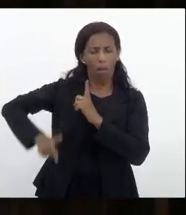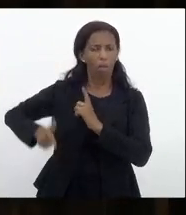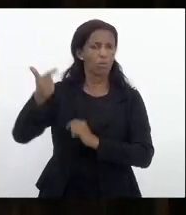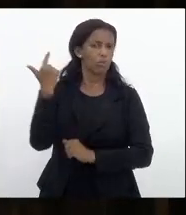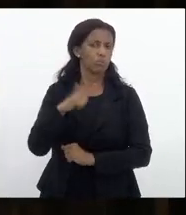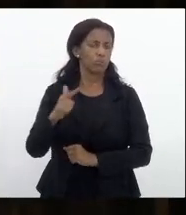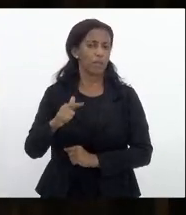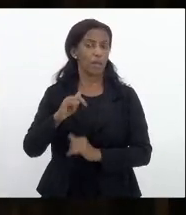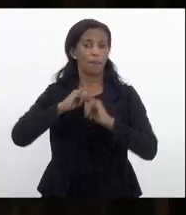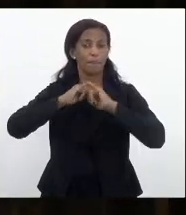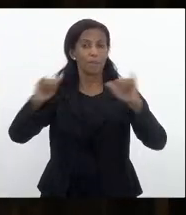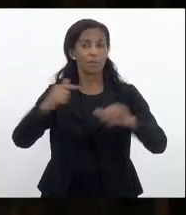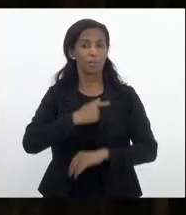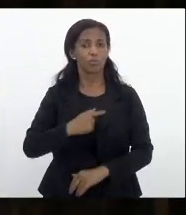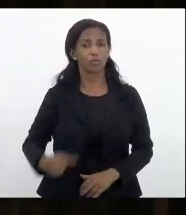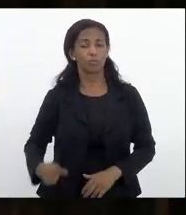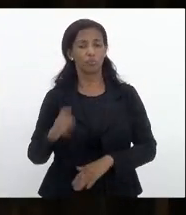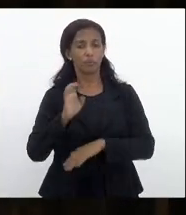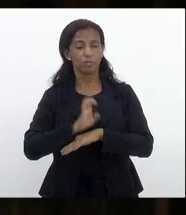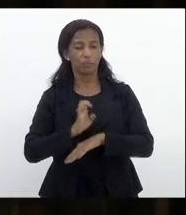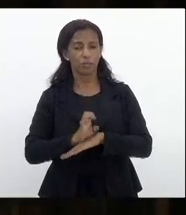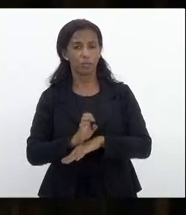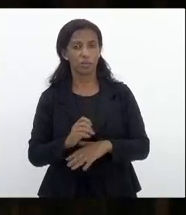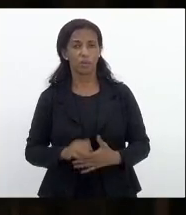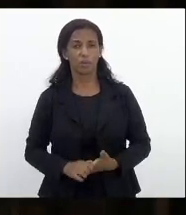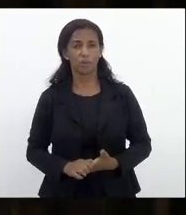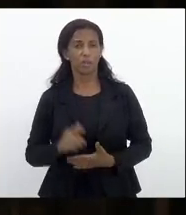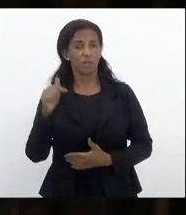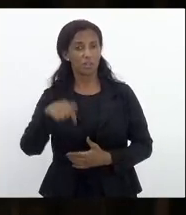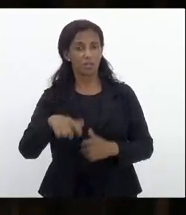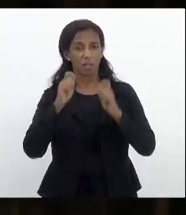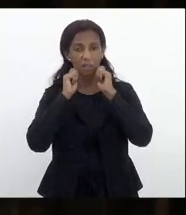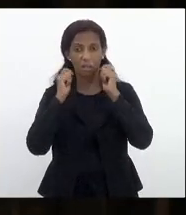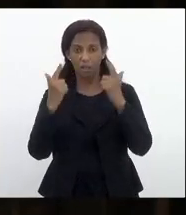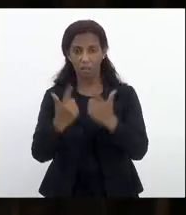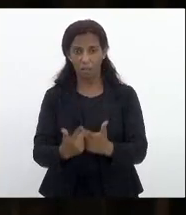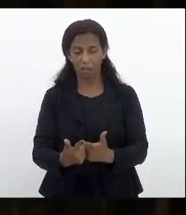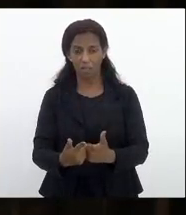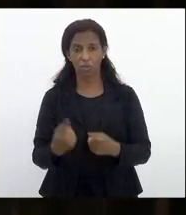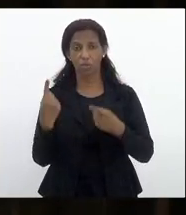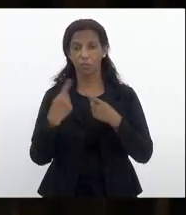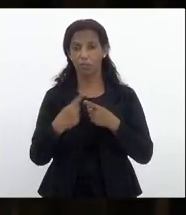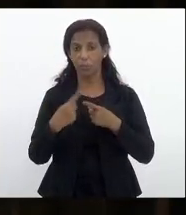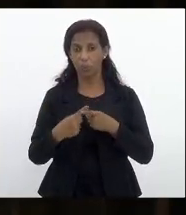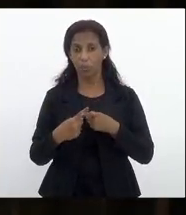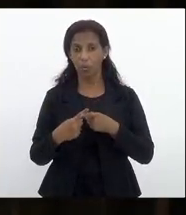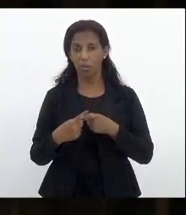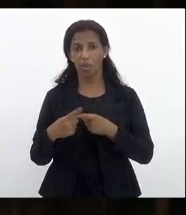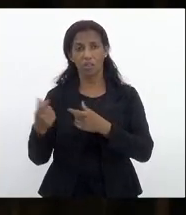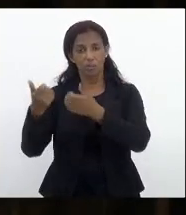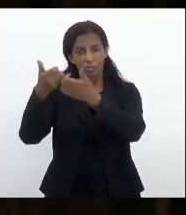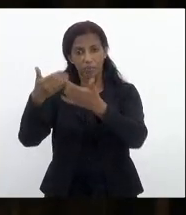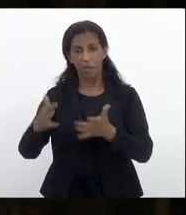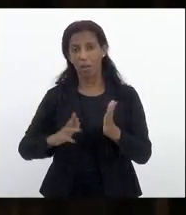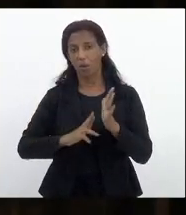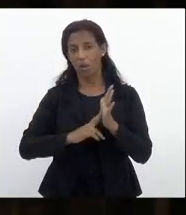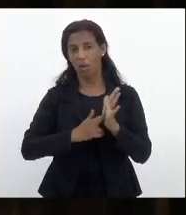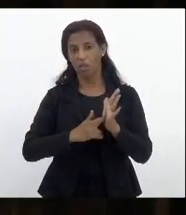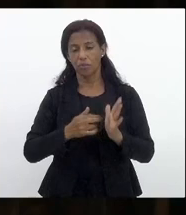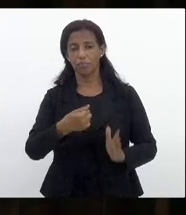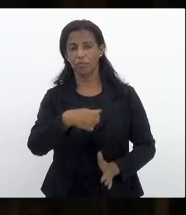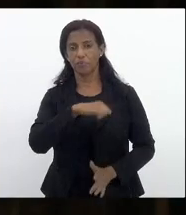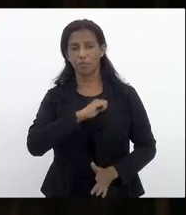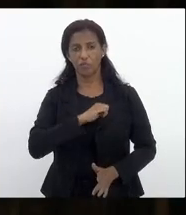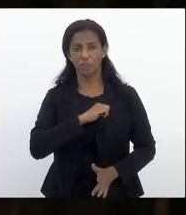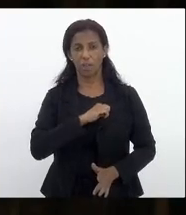mensagem do governo do estado está nessa casa porque assim está definido no regime de recuperação fiscal